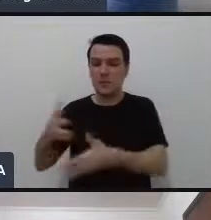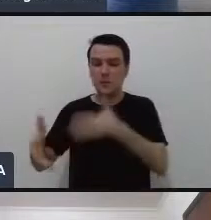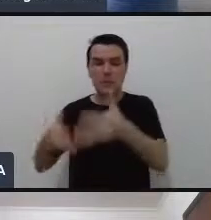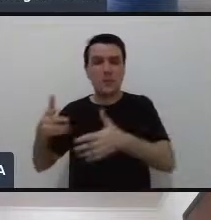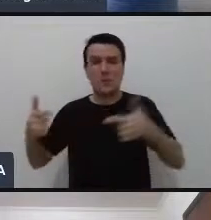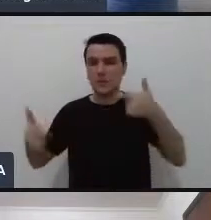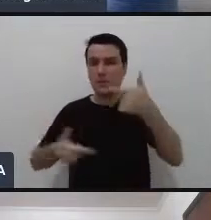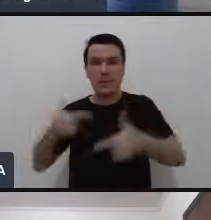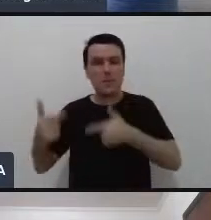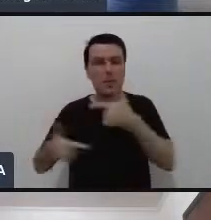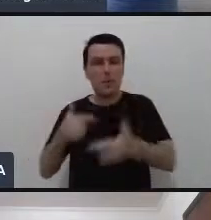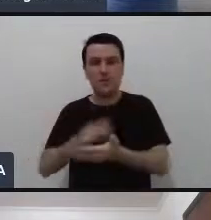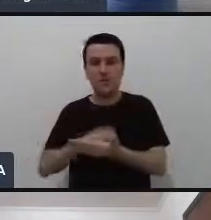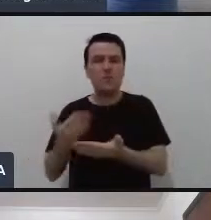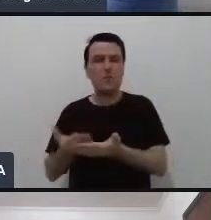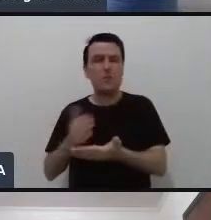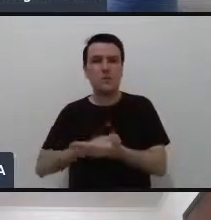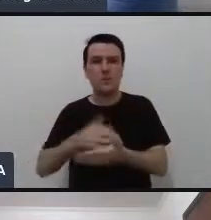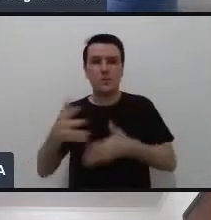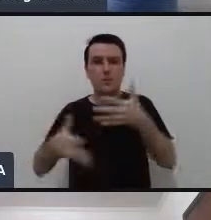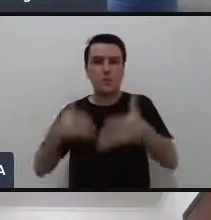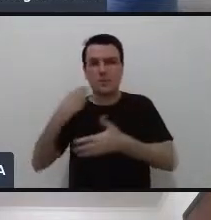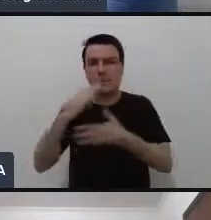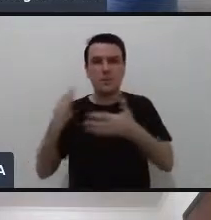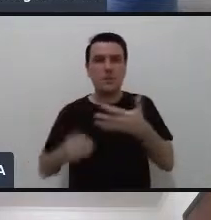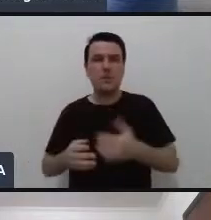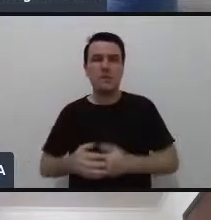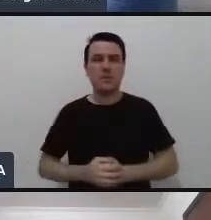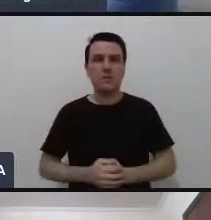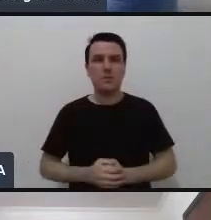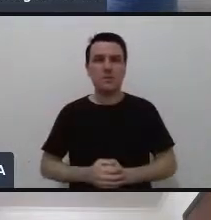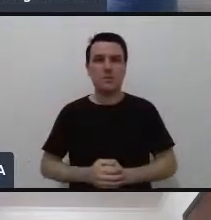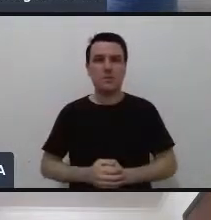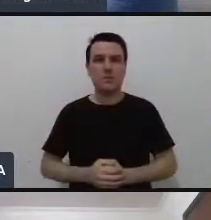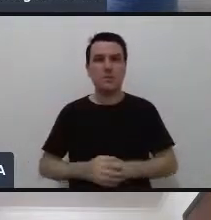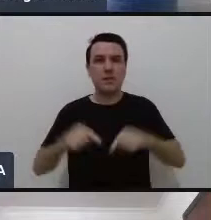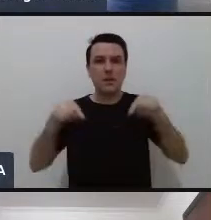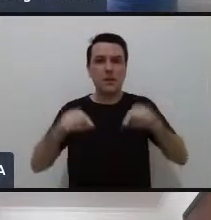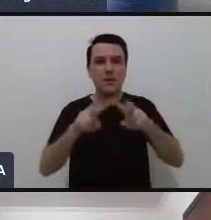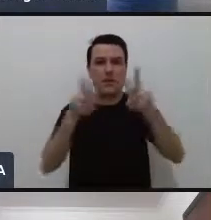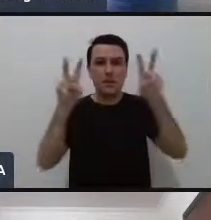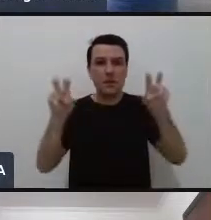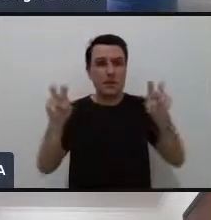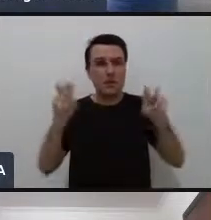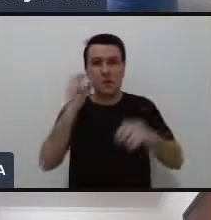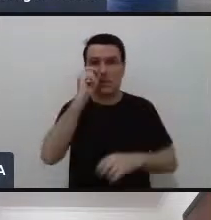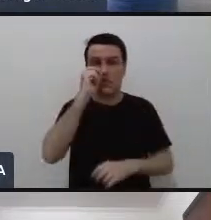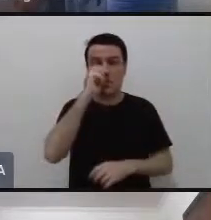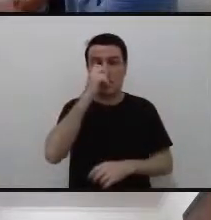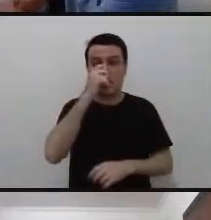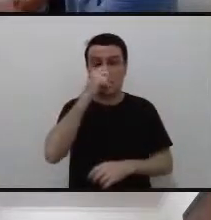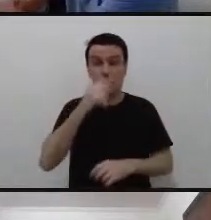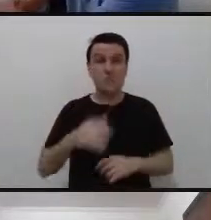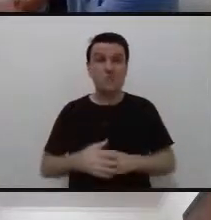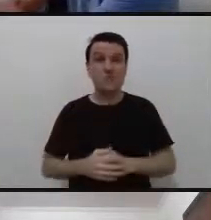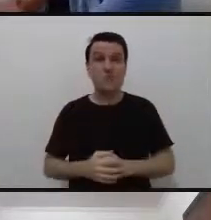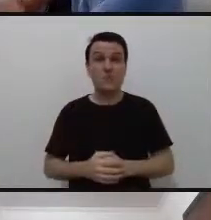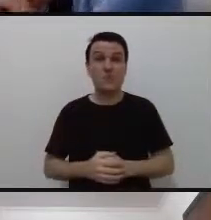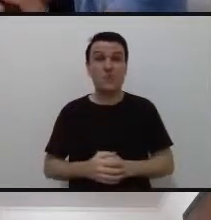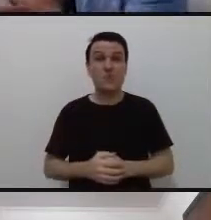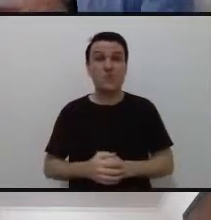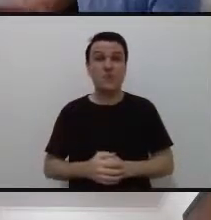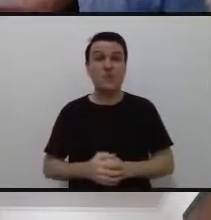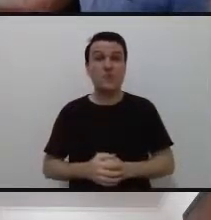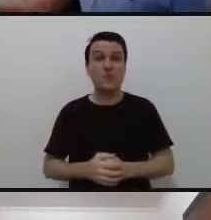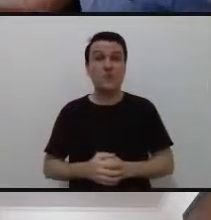trabalho de tradução de Libras e esse assunto que foi exposto fica para a